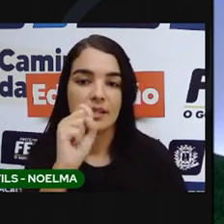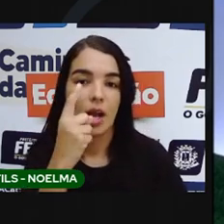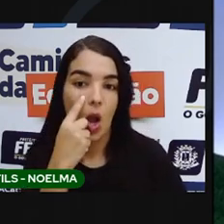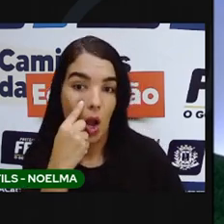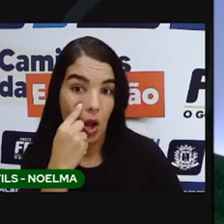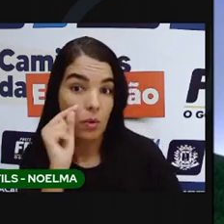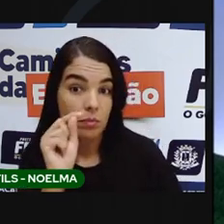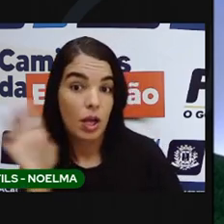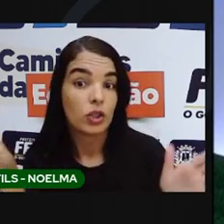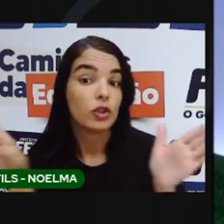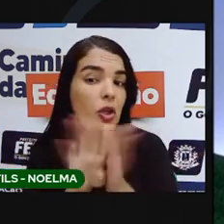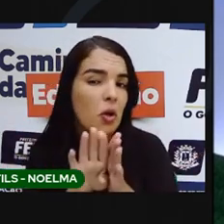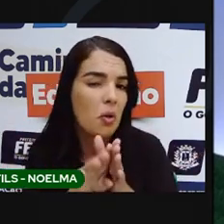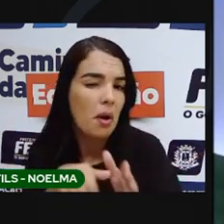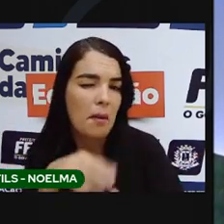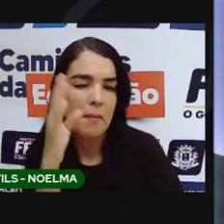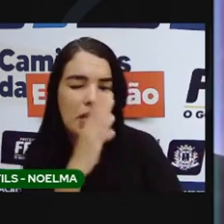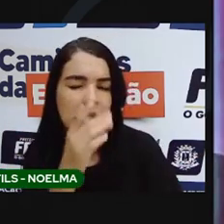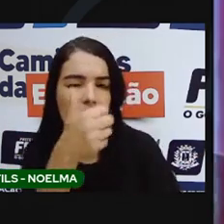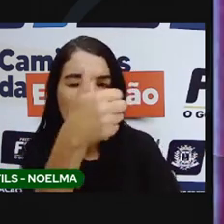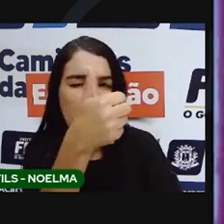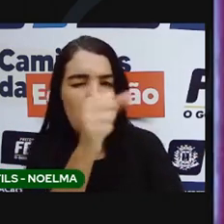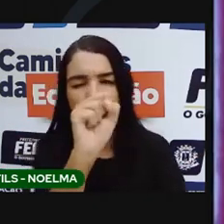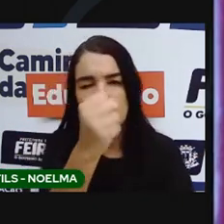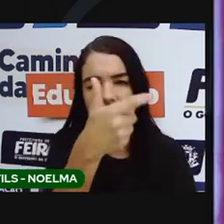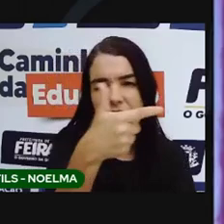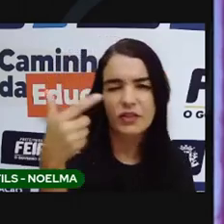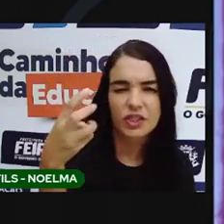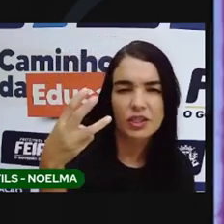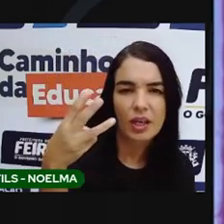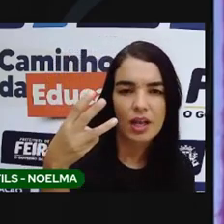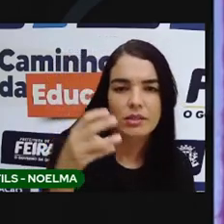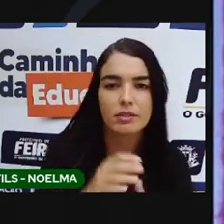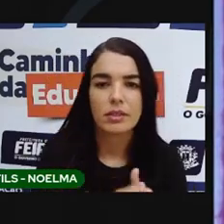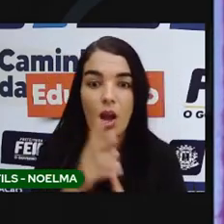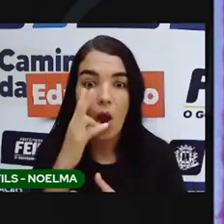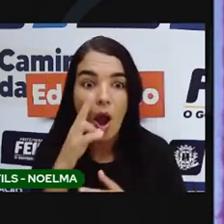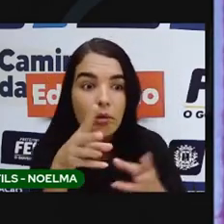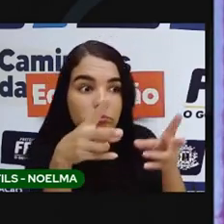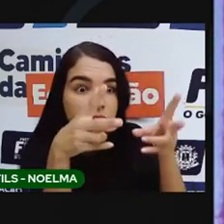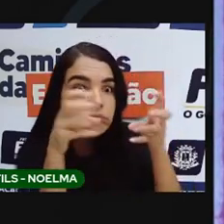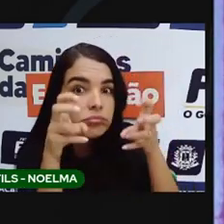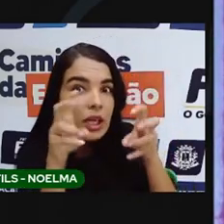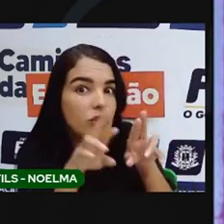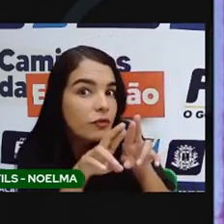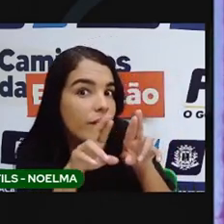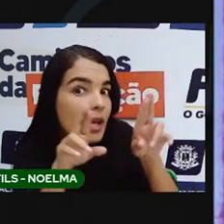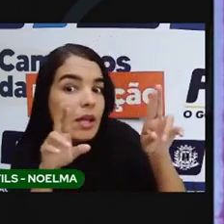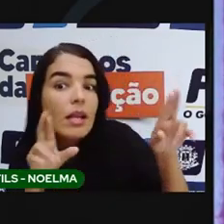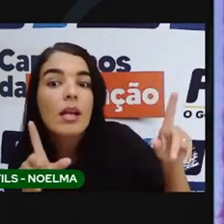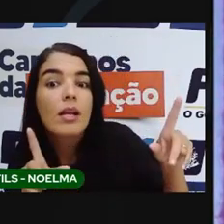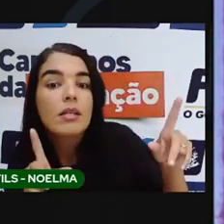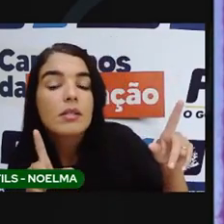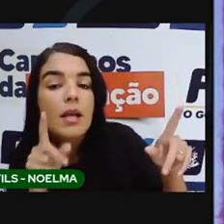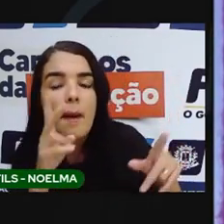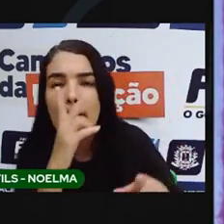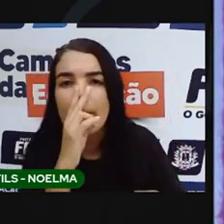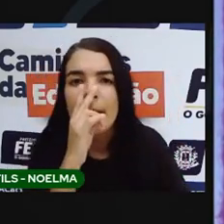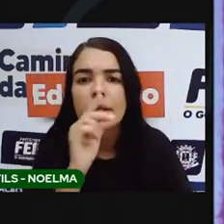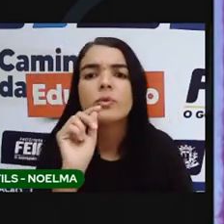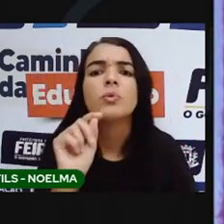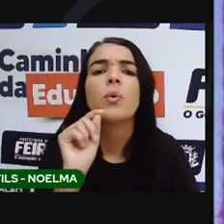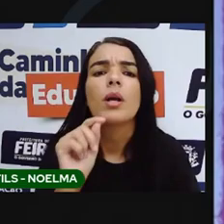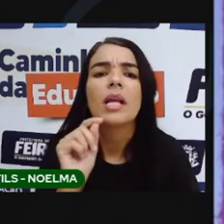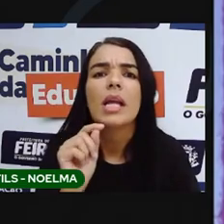chegou no Brasil mais ou menos em 1823, como eu disse pra vocês. Observem as diferenças. Parece que esses quadros